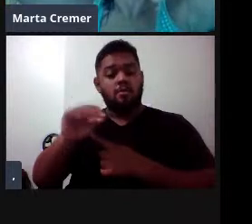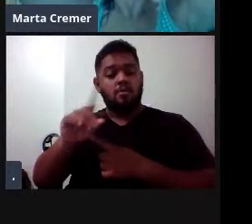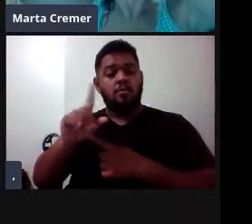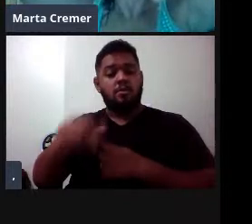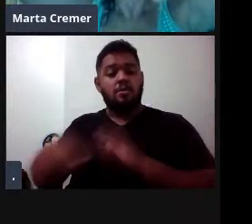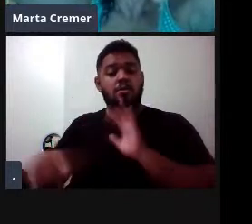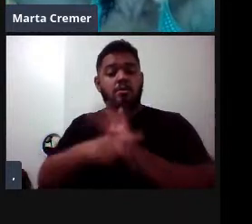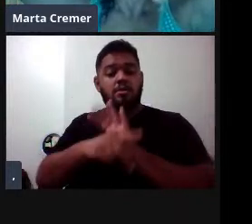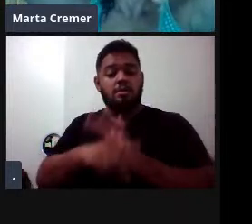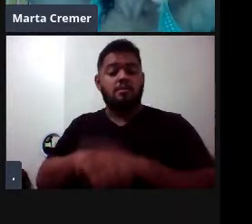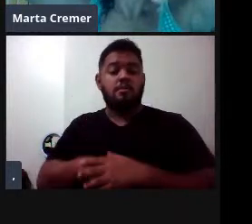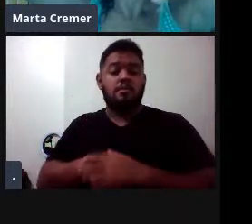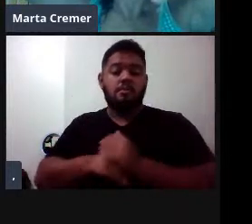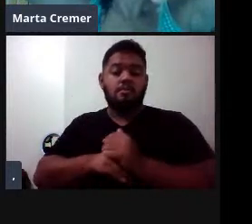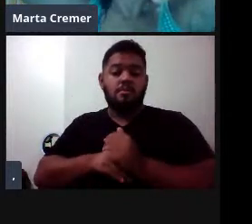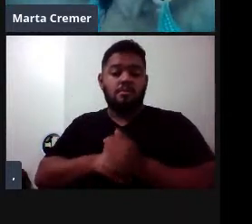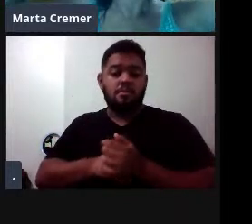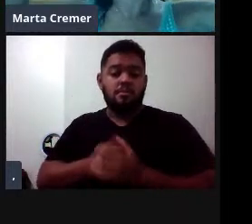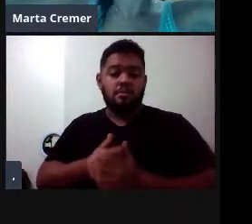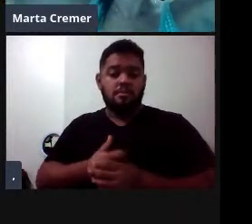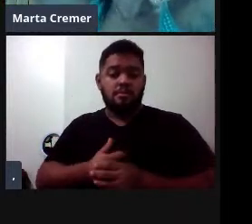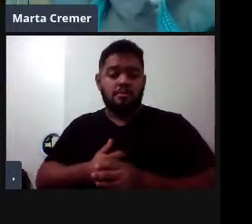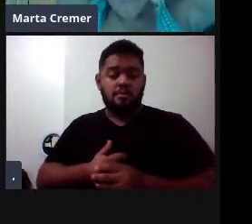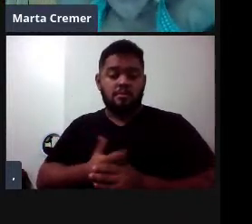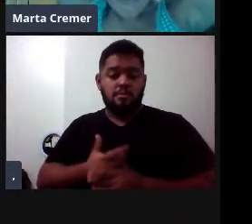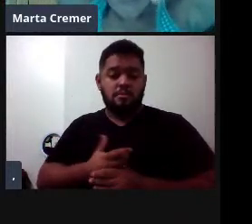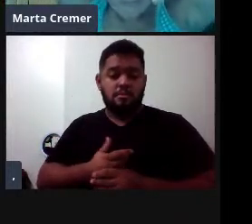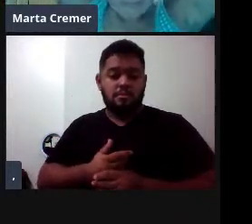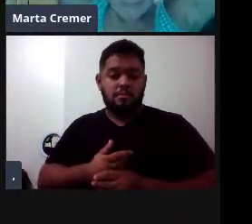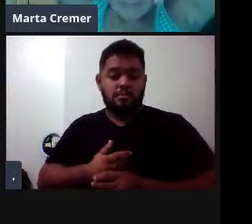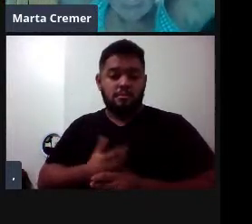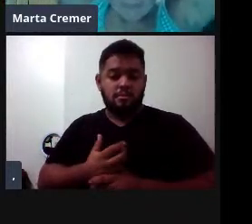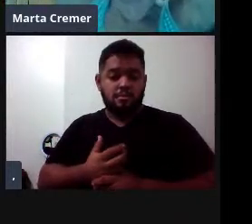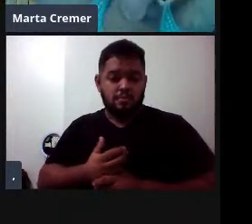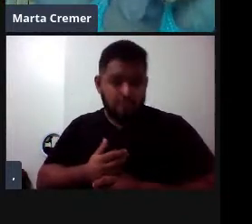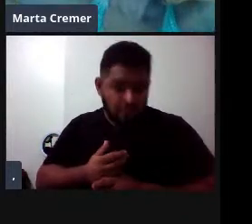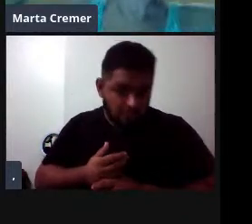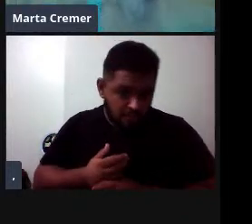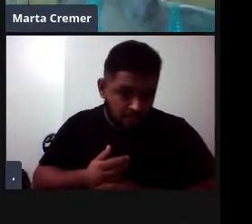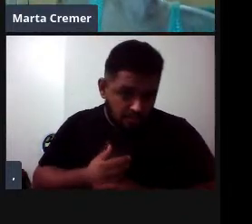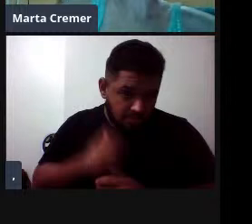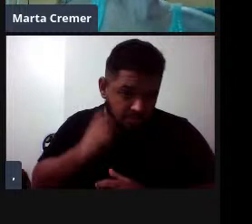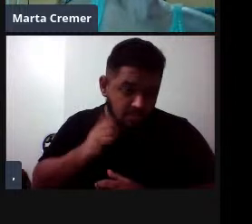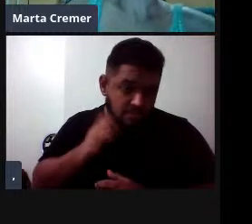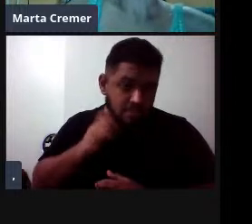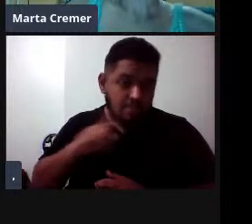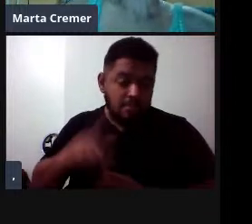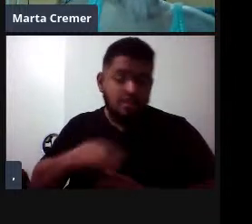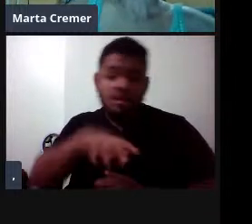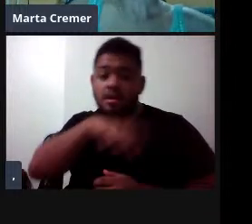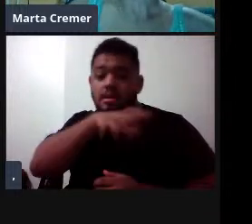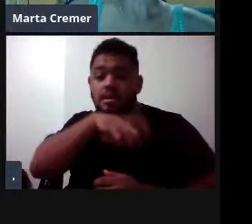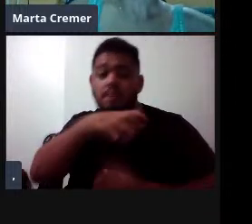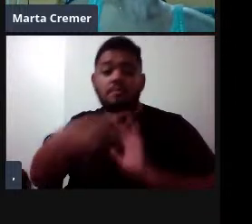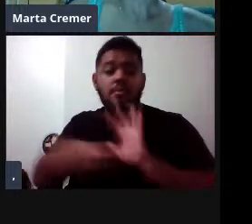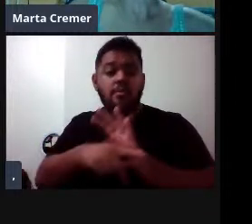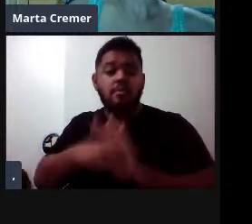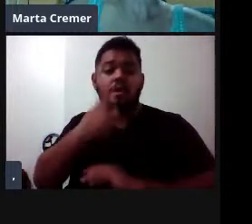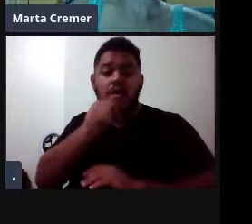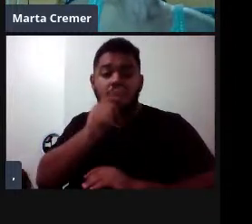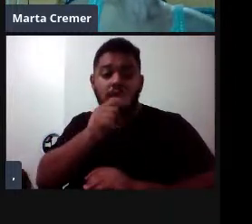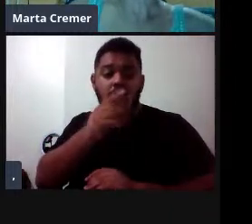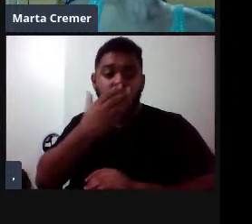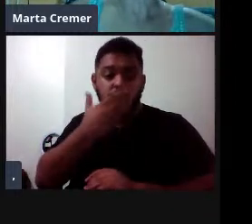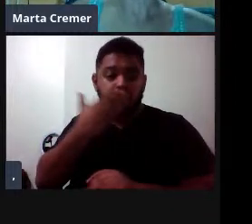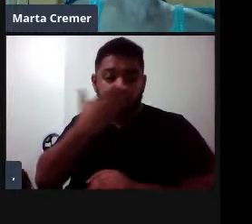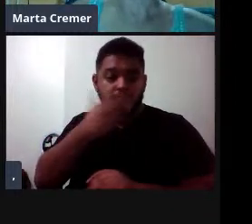dos animais que incluem animais de água doce. Então, esses animais aqui,